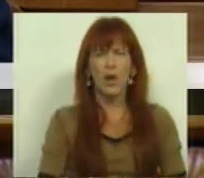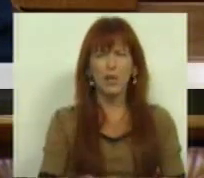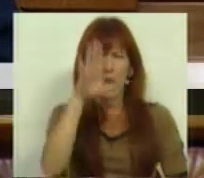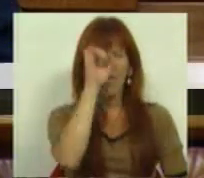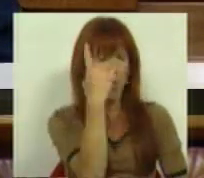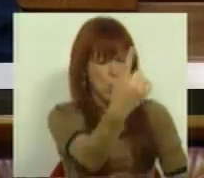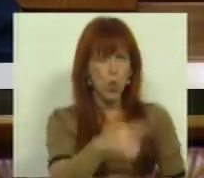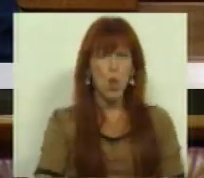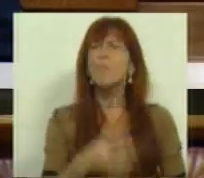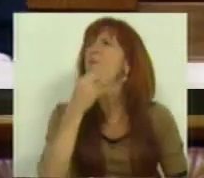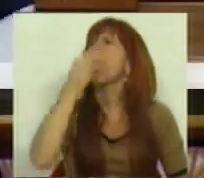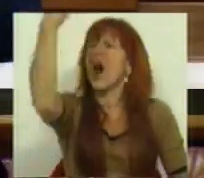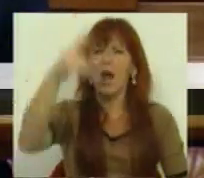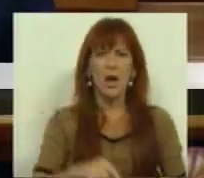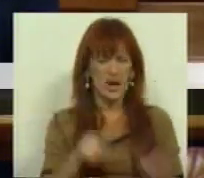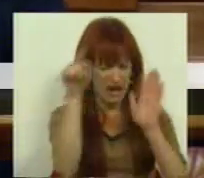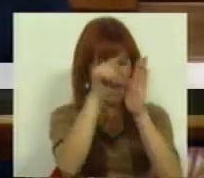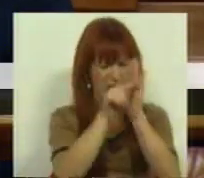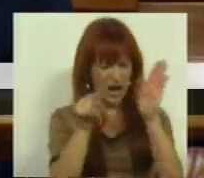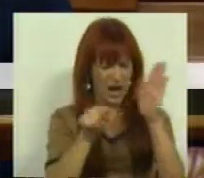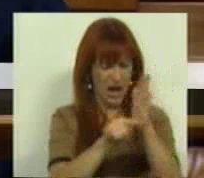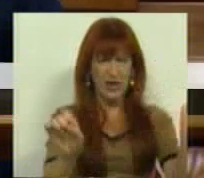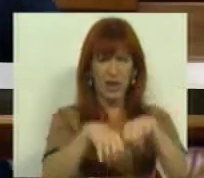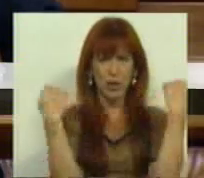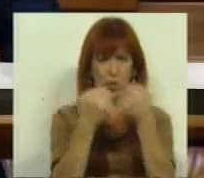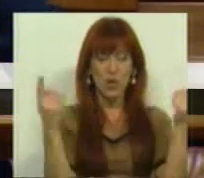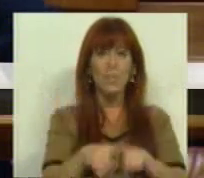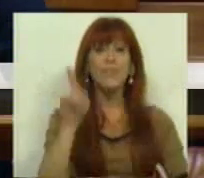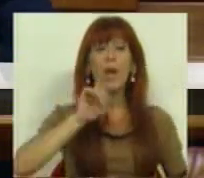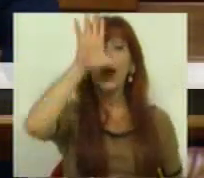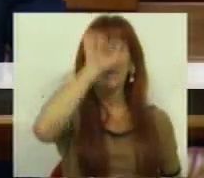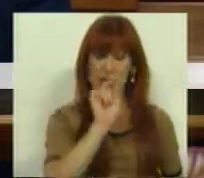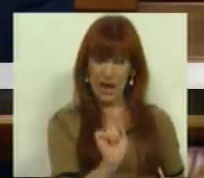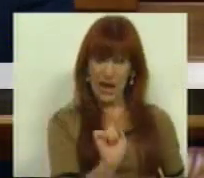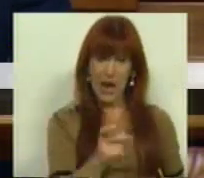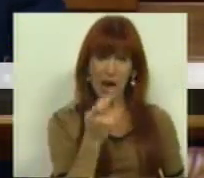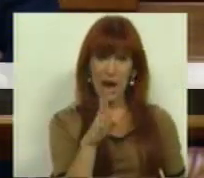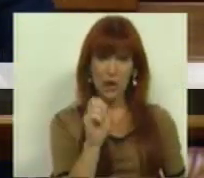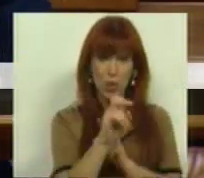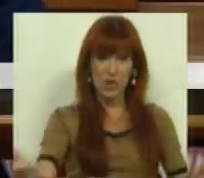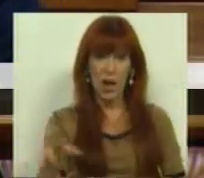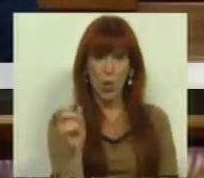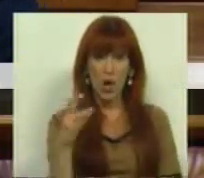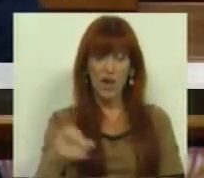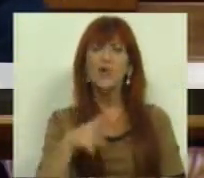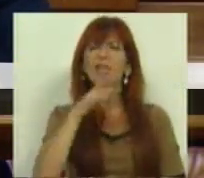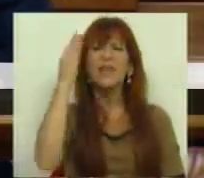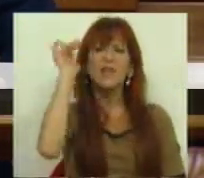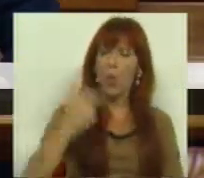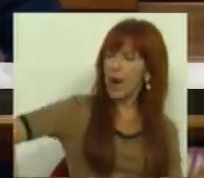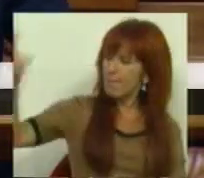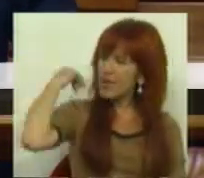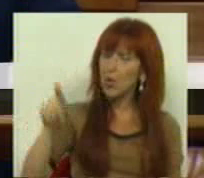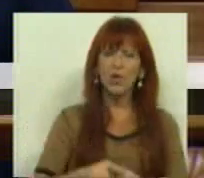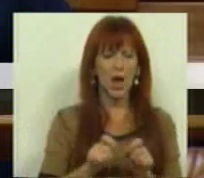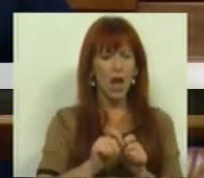um Governo que tanto fala em ética social. A Ministra Assunção Cristas anunciou em fevereiro do ano passado